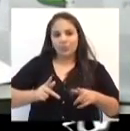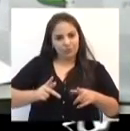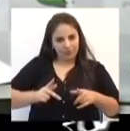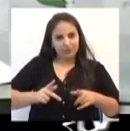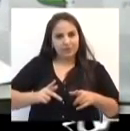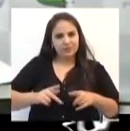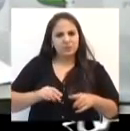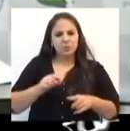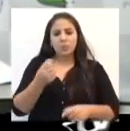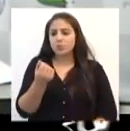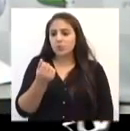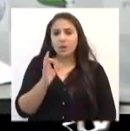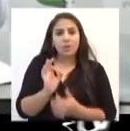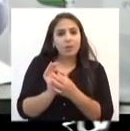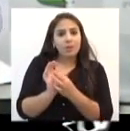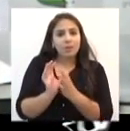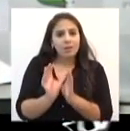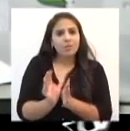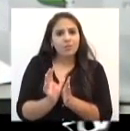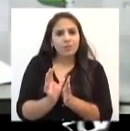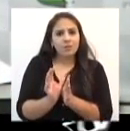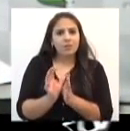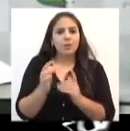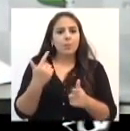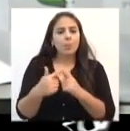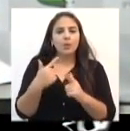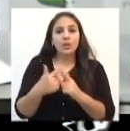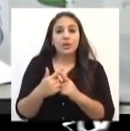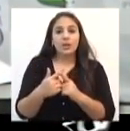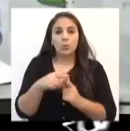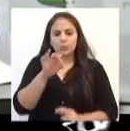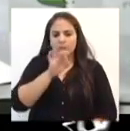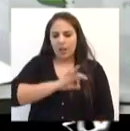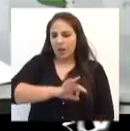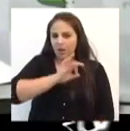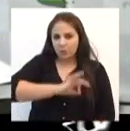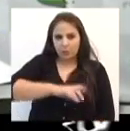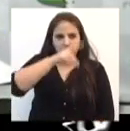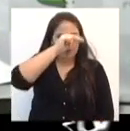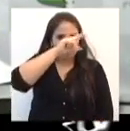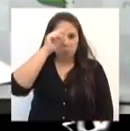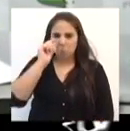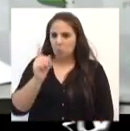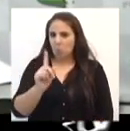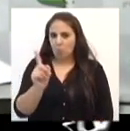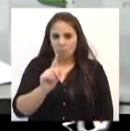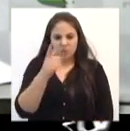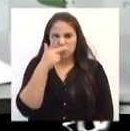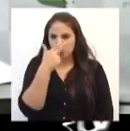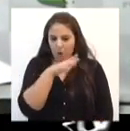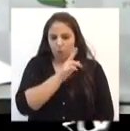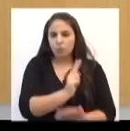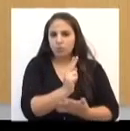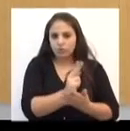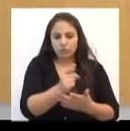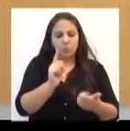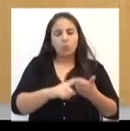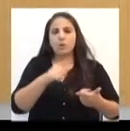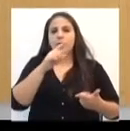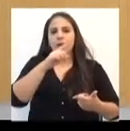sobra, porque não iria ser aumentado, então, o salário do prefeito, vice-prefeito e secretários.